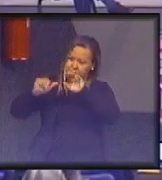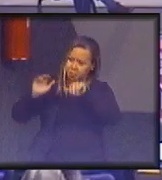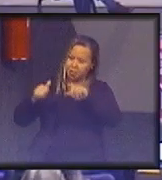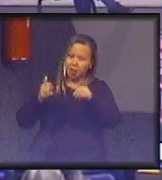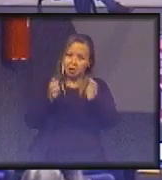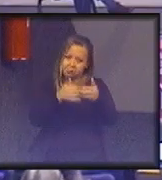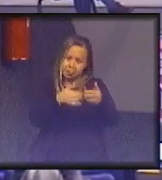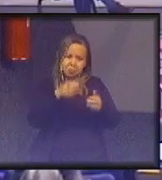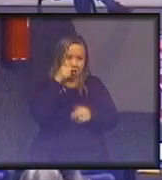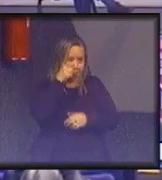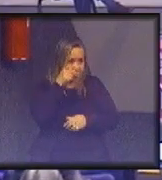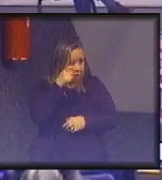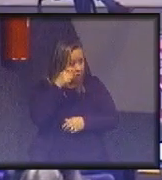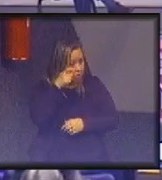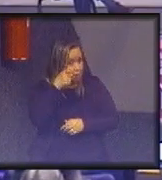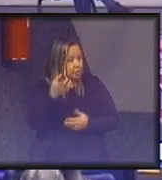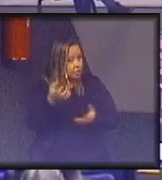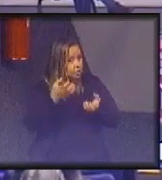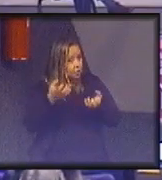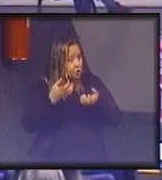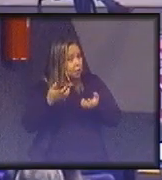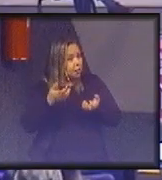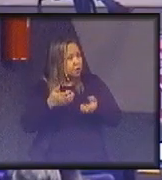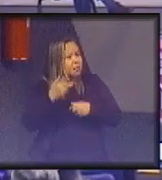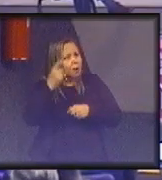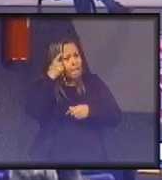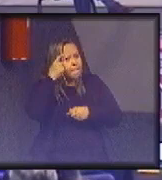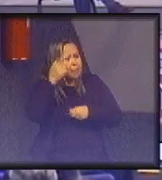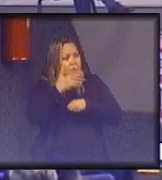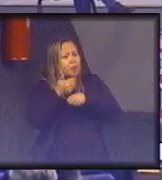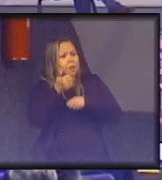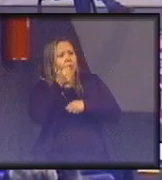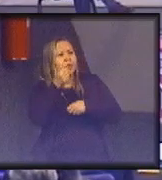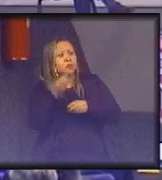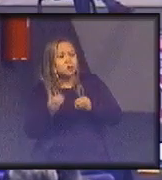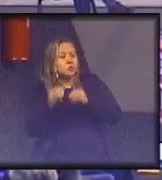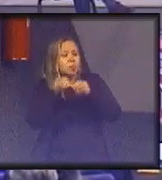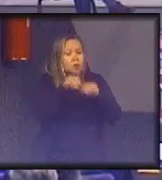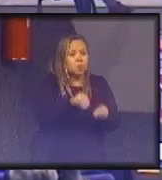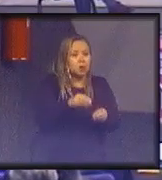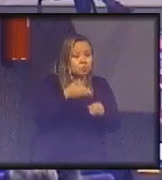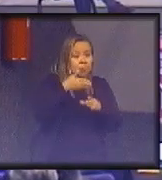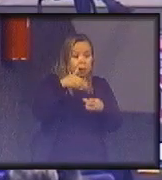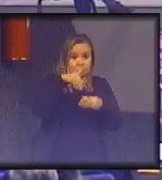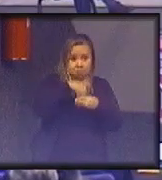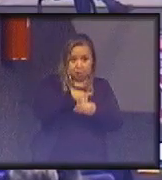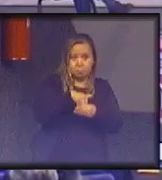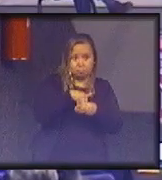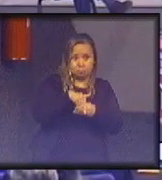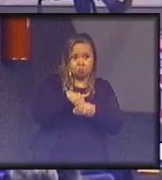interessadas, para pensar de que melhor maneira se pode implementar isso dentro do país.